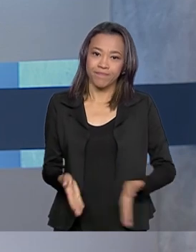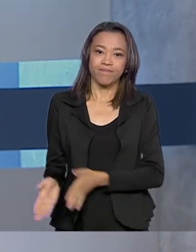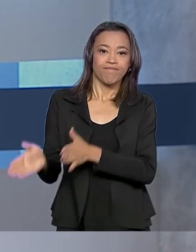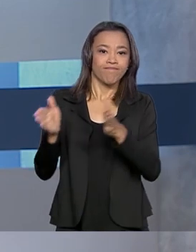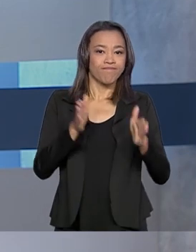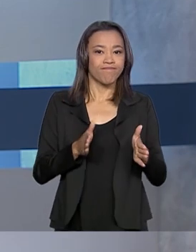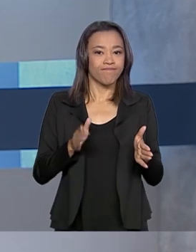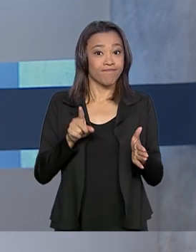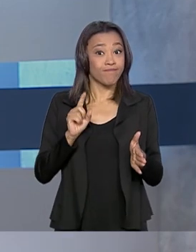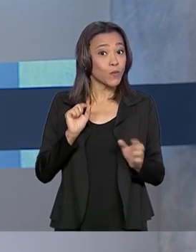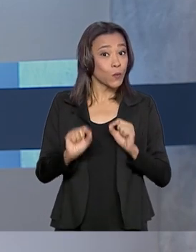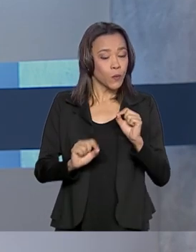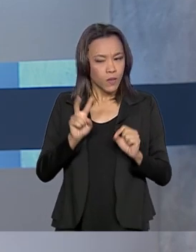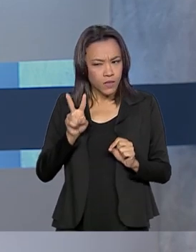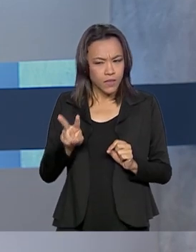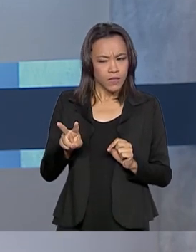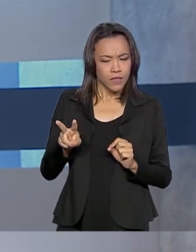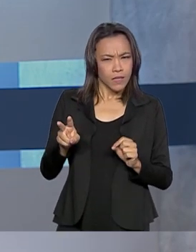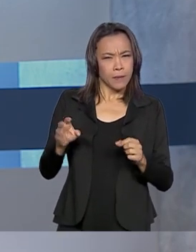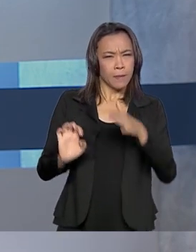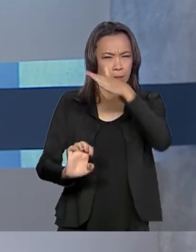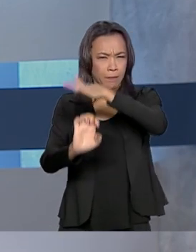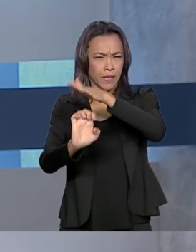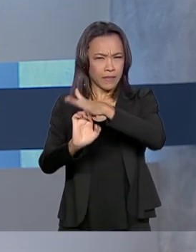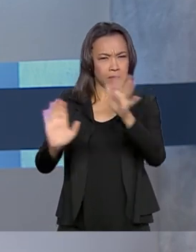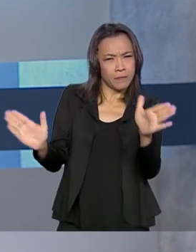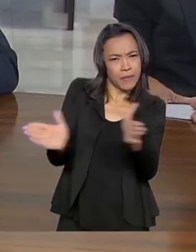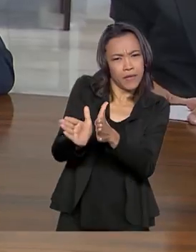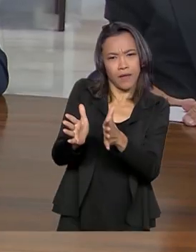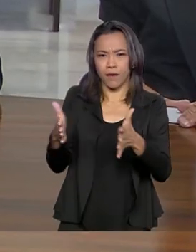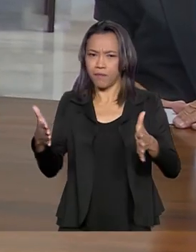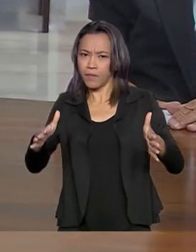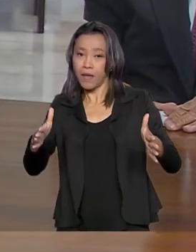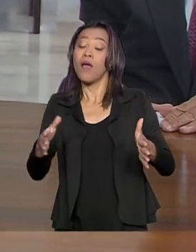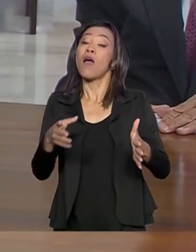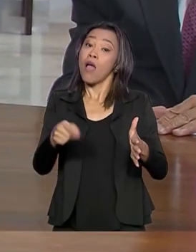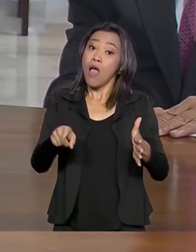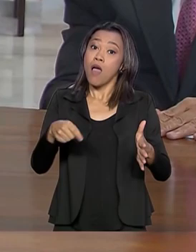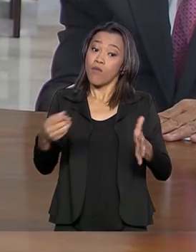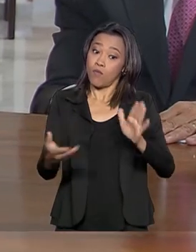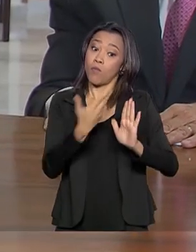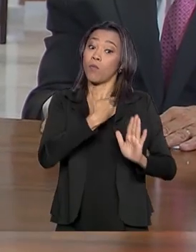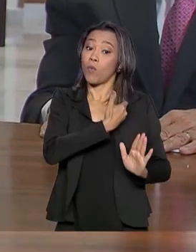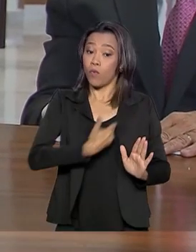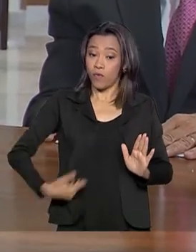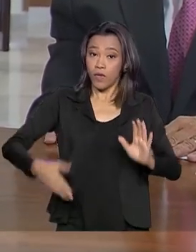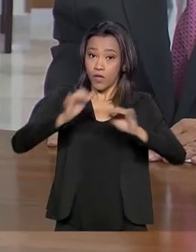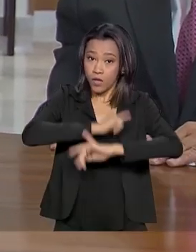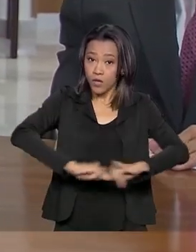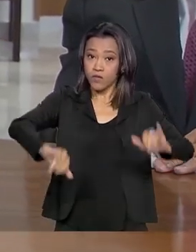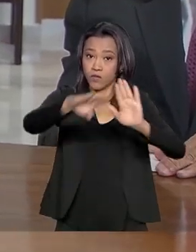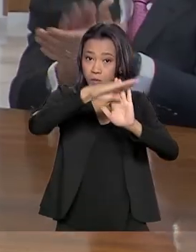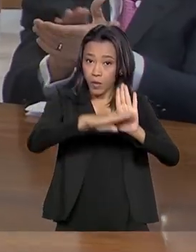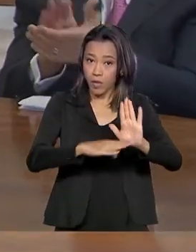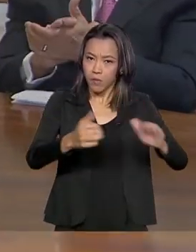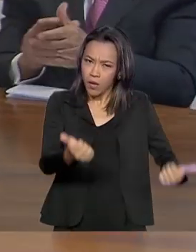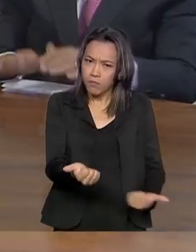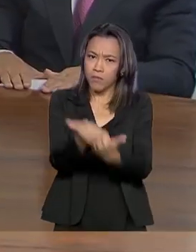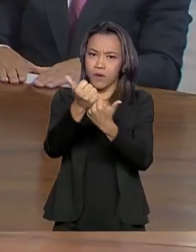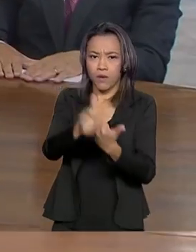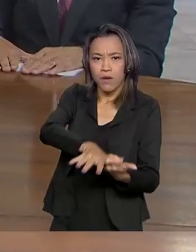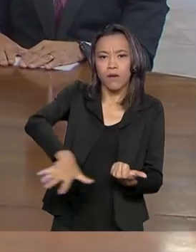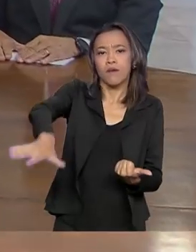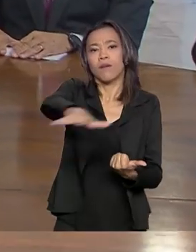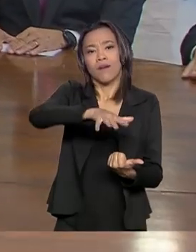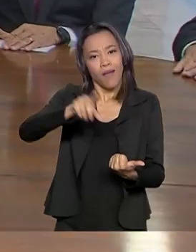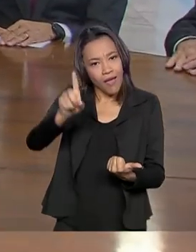De olho nas pequenas e médias empresas do país, governo lança programa para aumentar a produtividade do setor. É